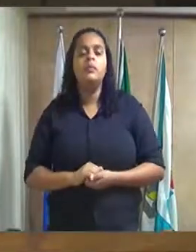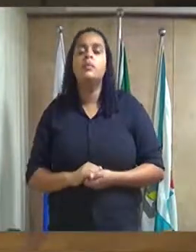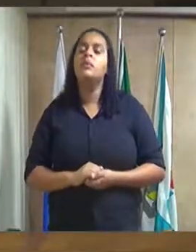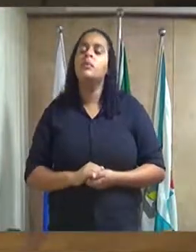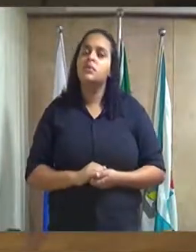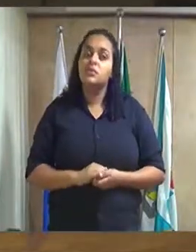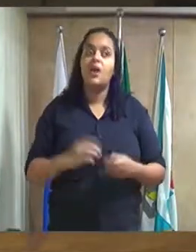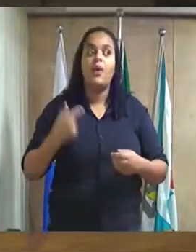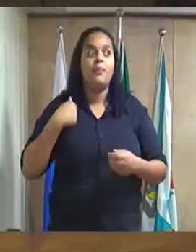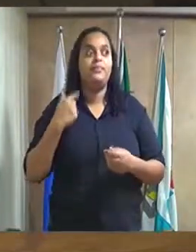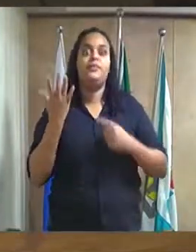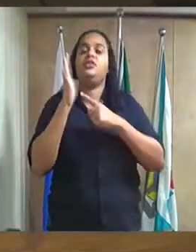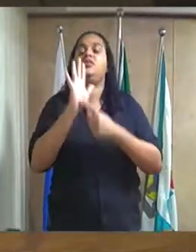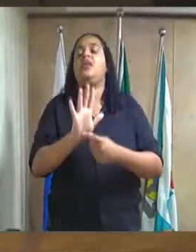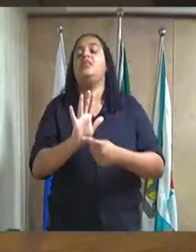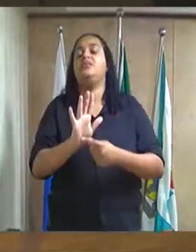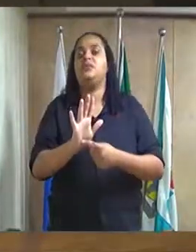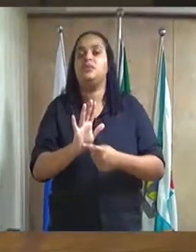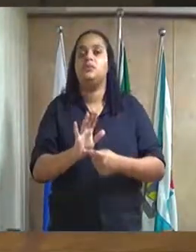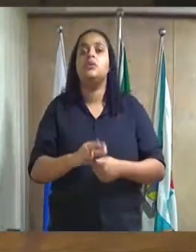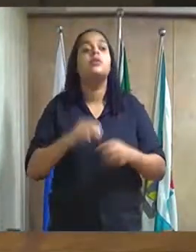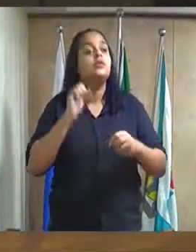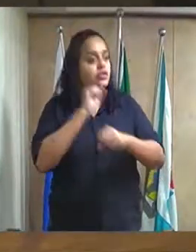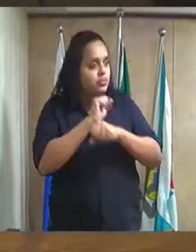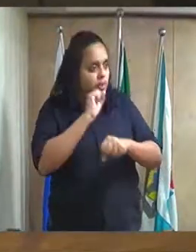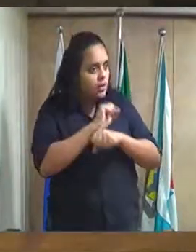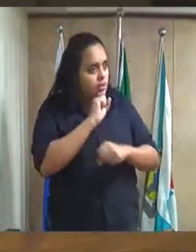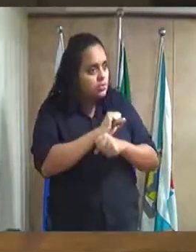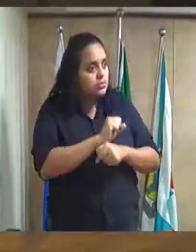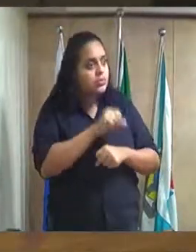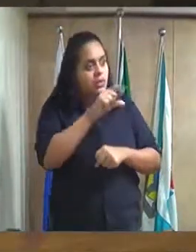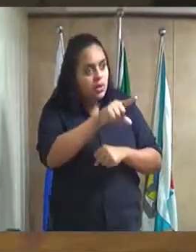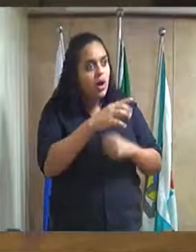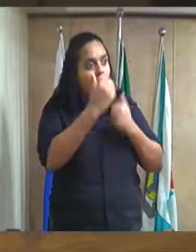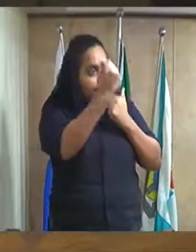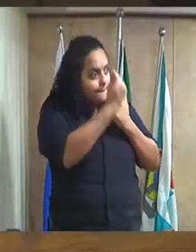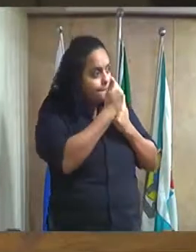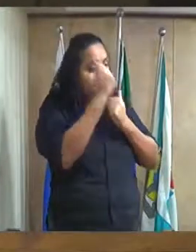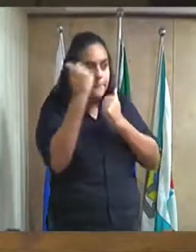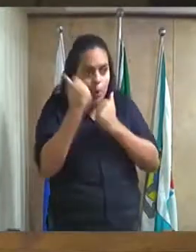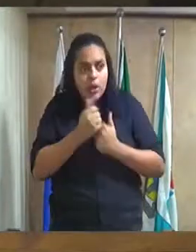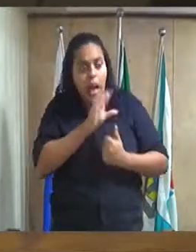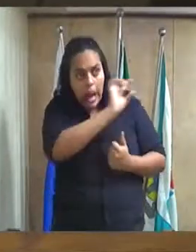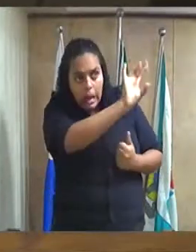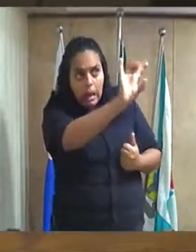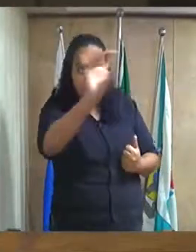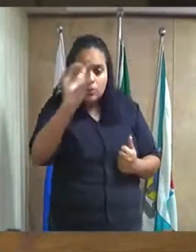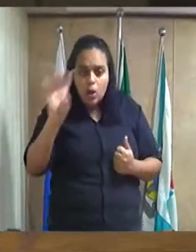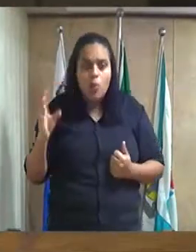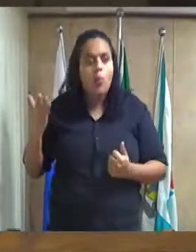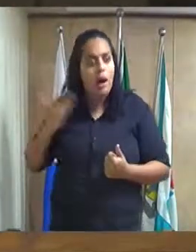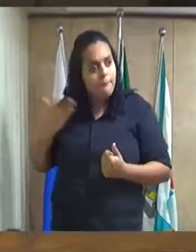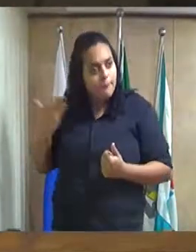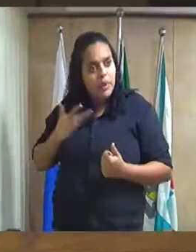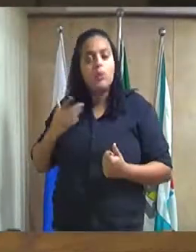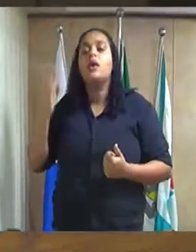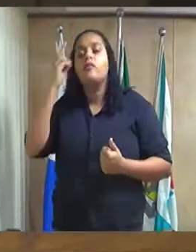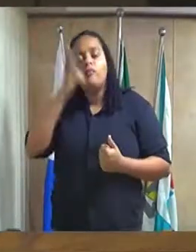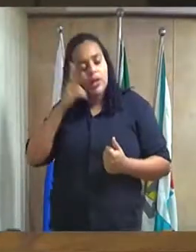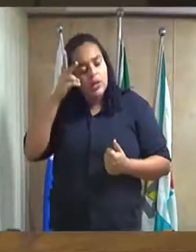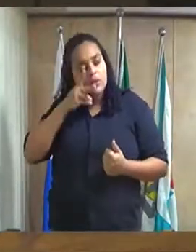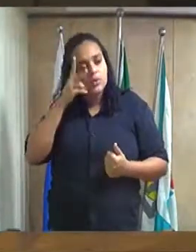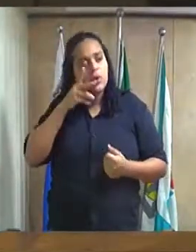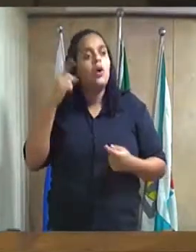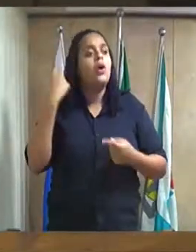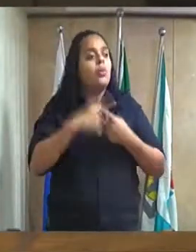brilhantes projetos lá. E eu espero também poder contar com a colaboração de cada um, amigo aqui, vereador, porque